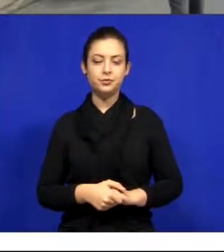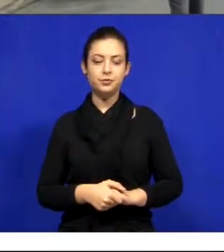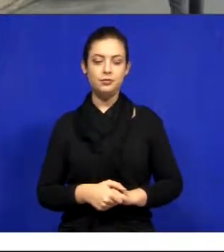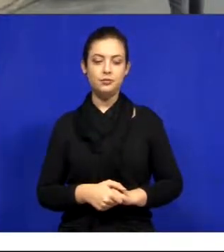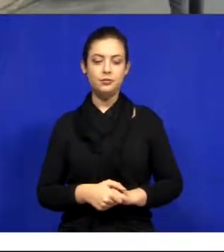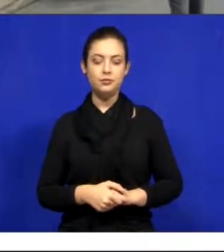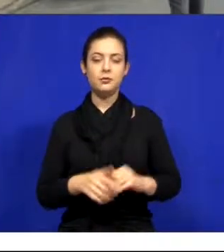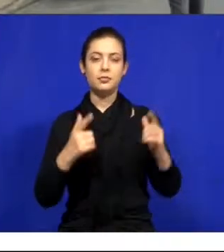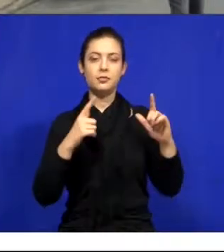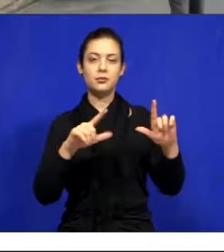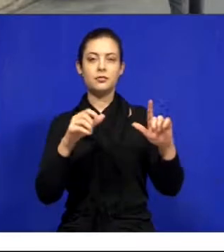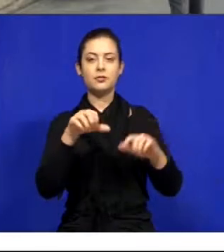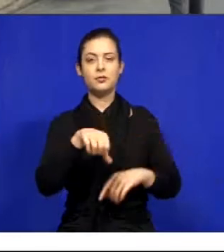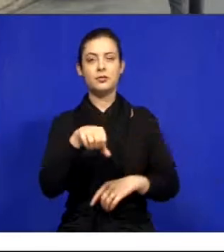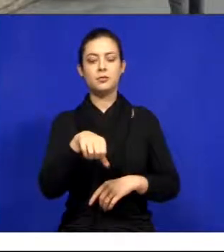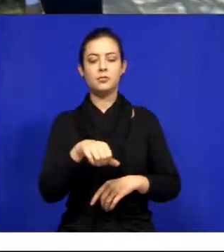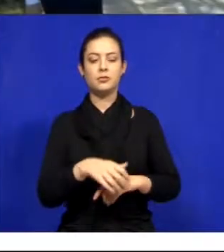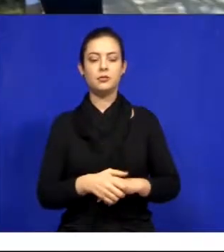Foto 9.